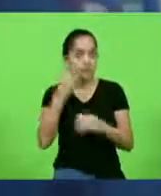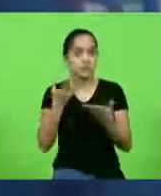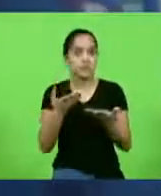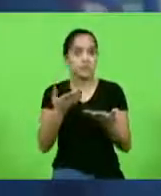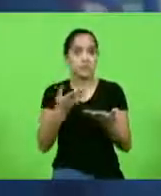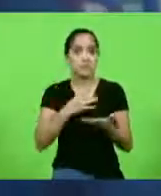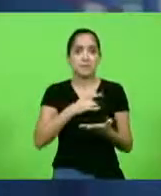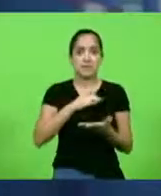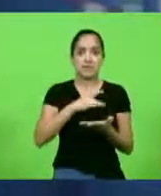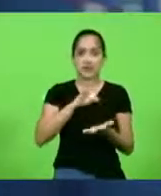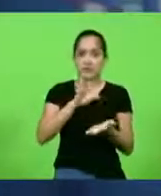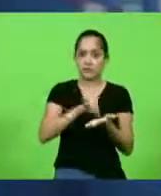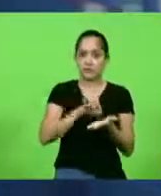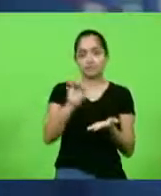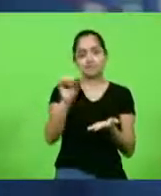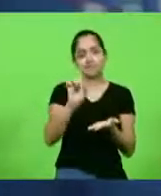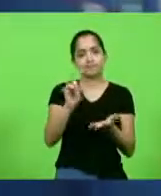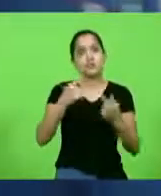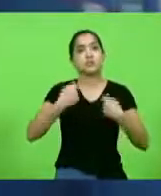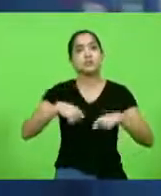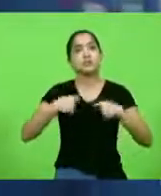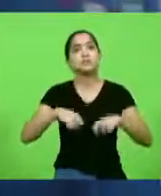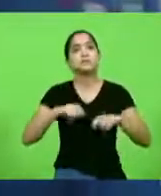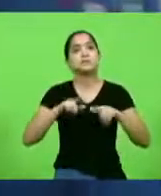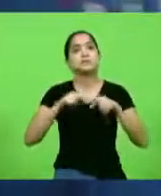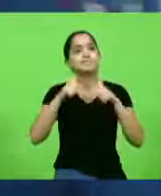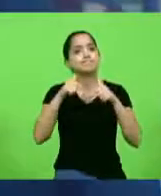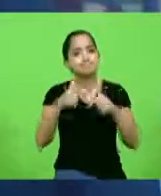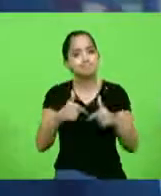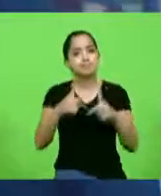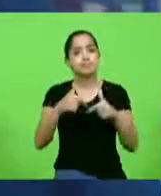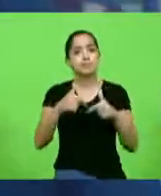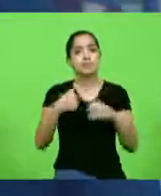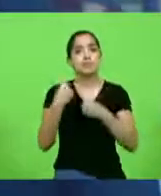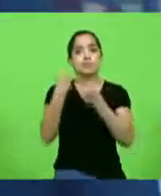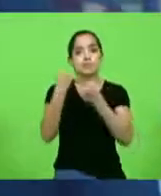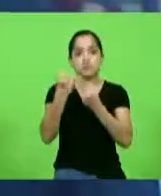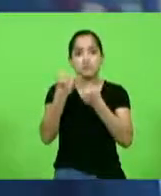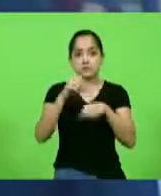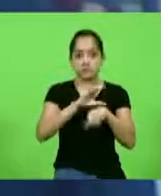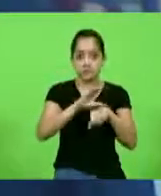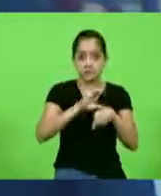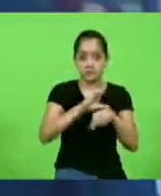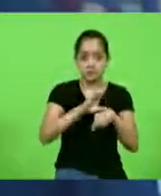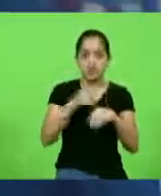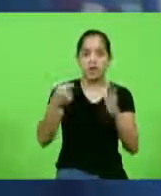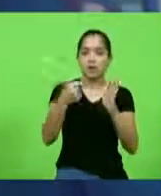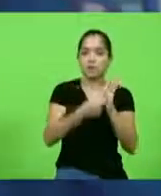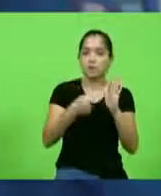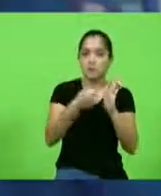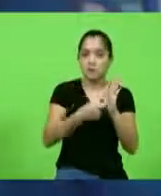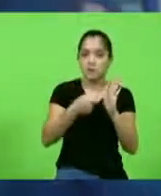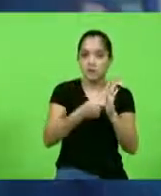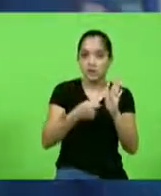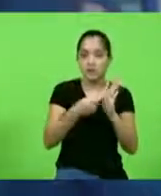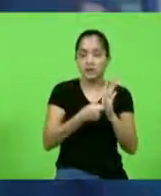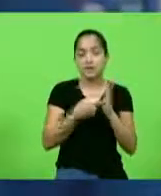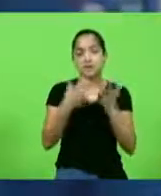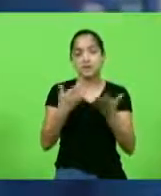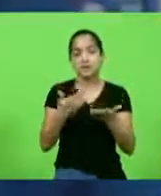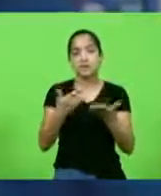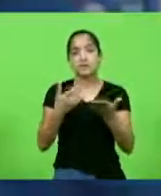temer a verdade. Precisamos fortalecer a Constituição, valorizar a batalha que foi travada para que